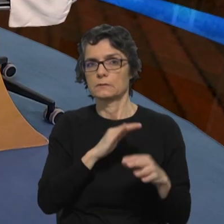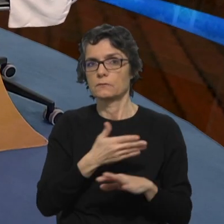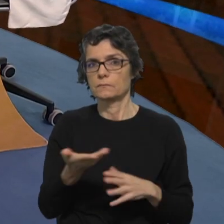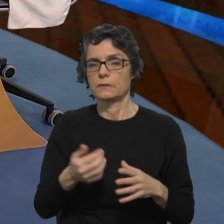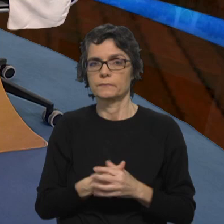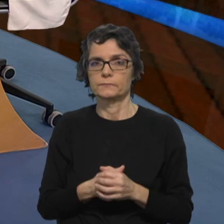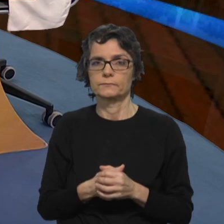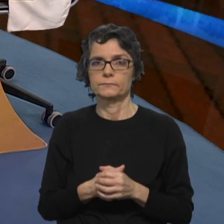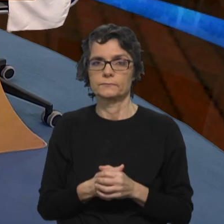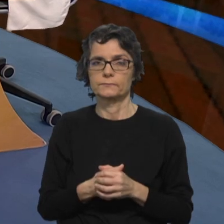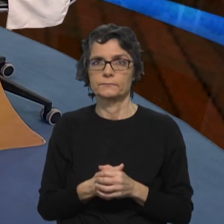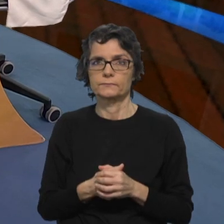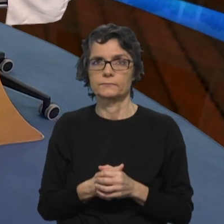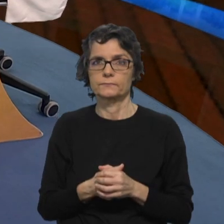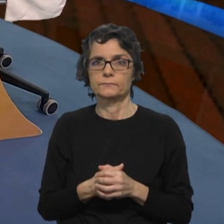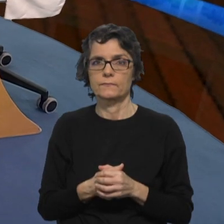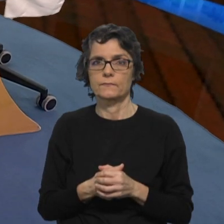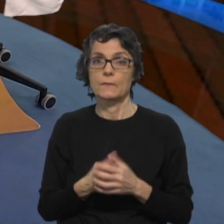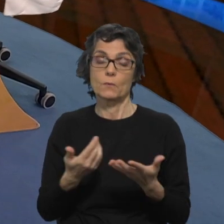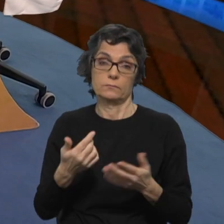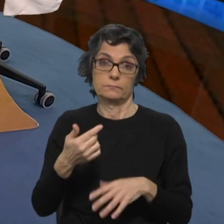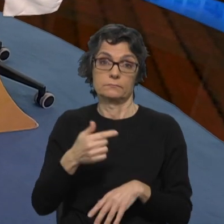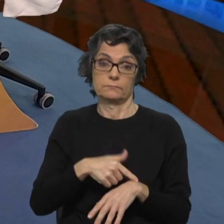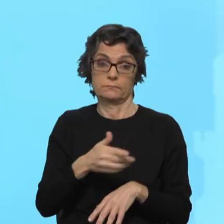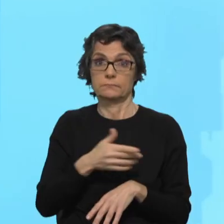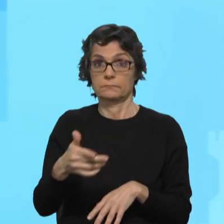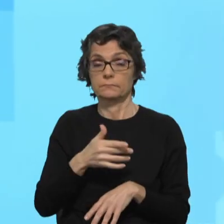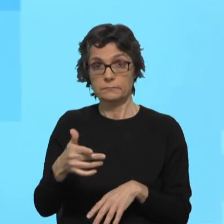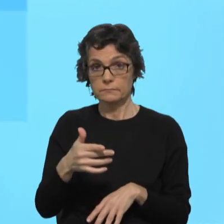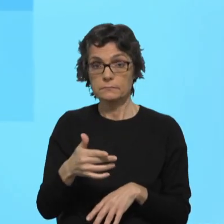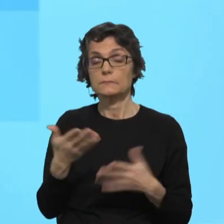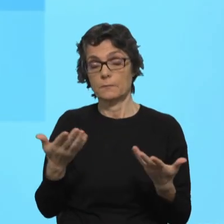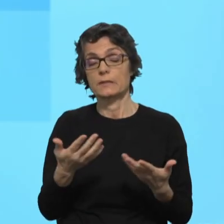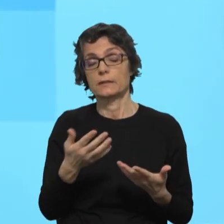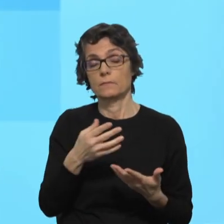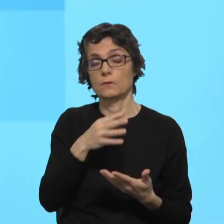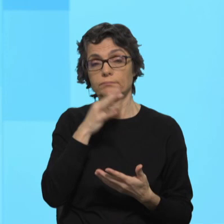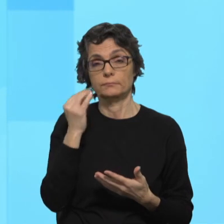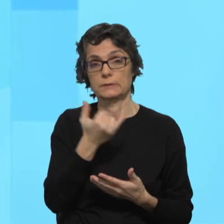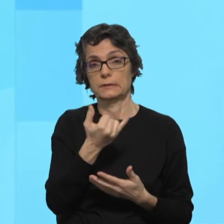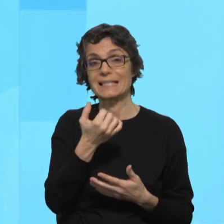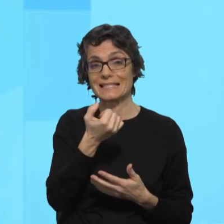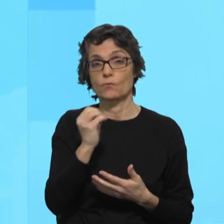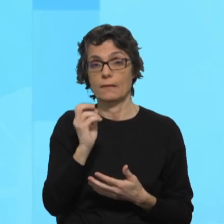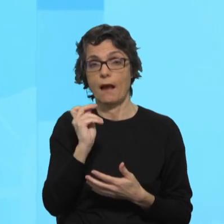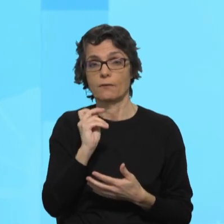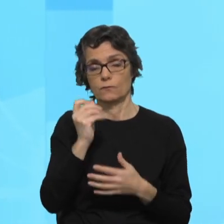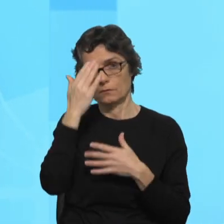também uma altura, agora que celebramos 50 anos de democracia, de dar